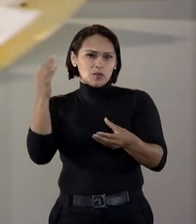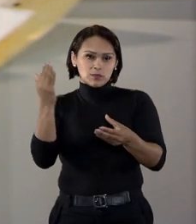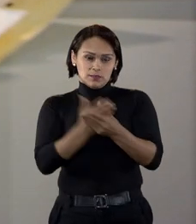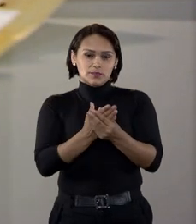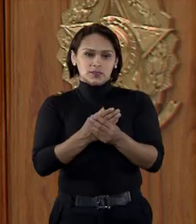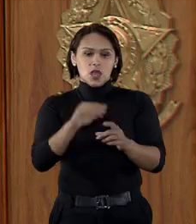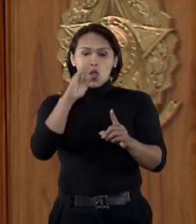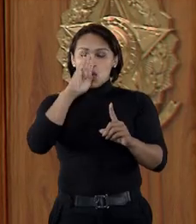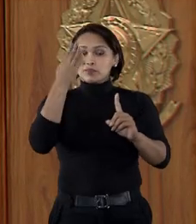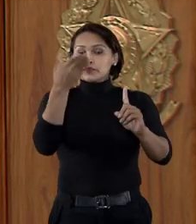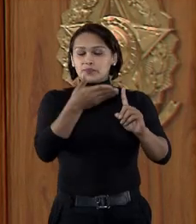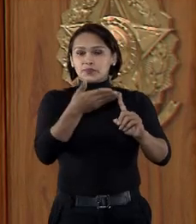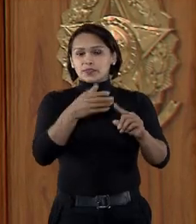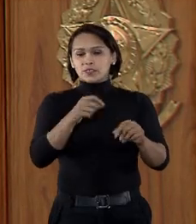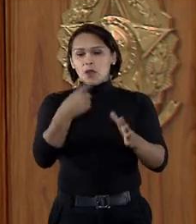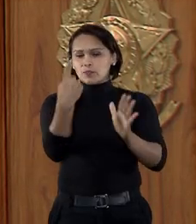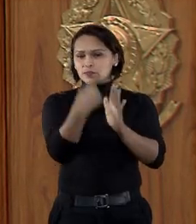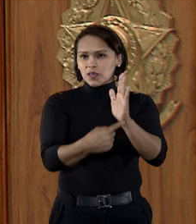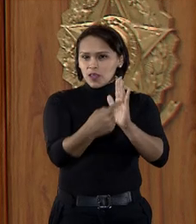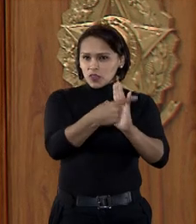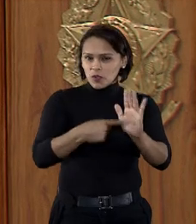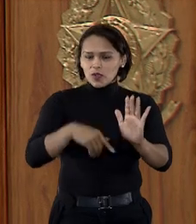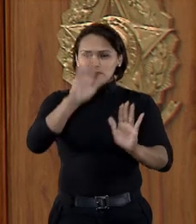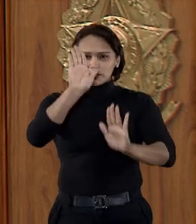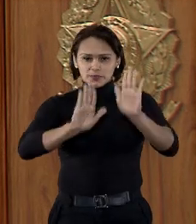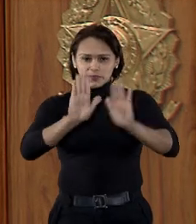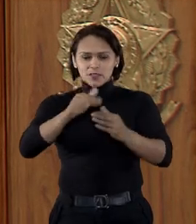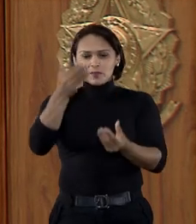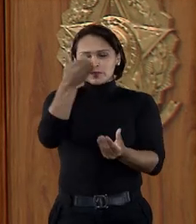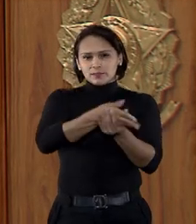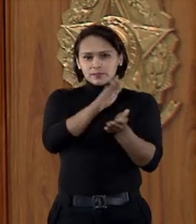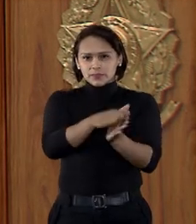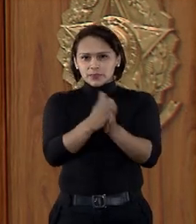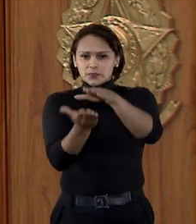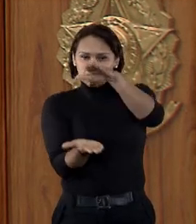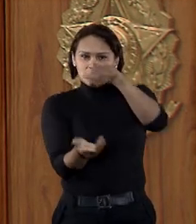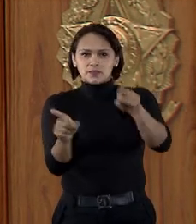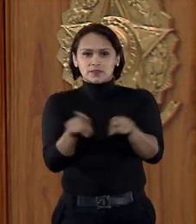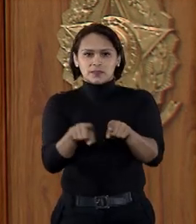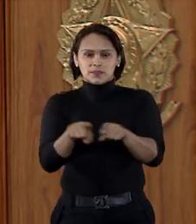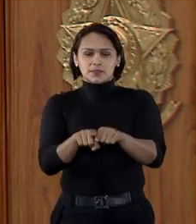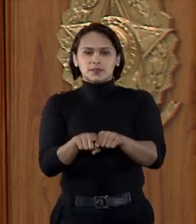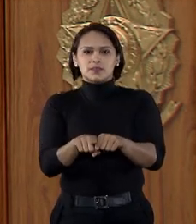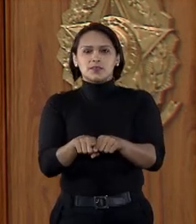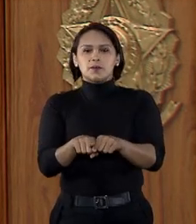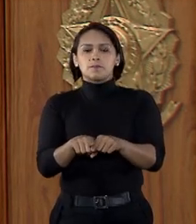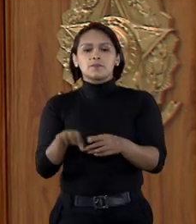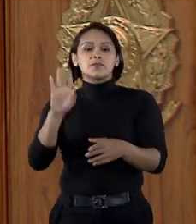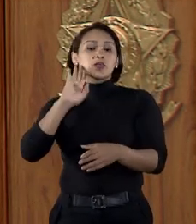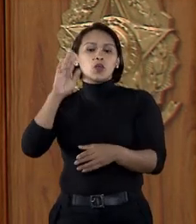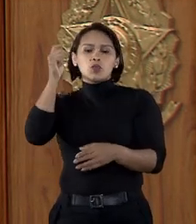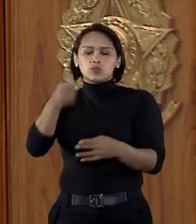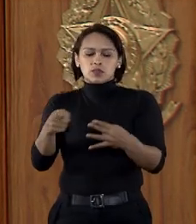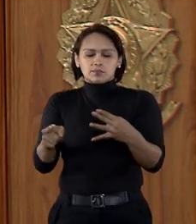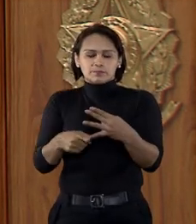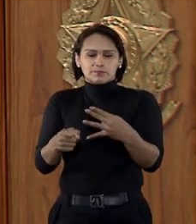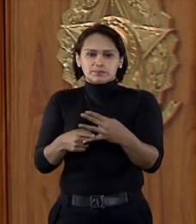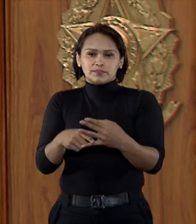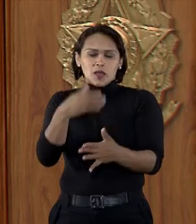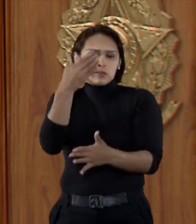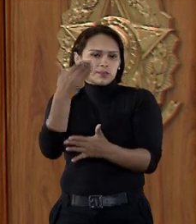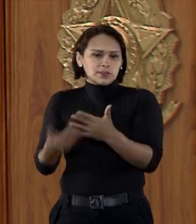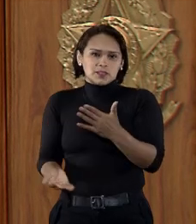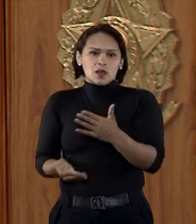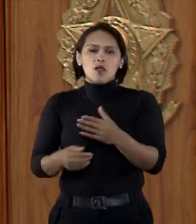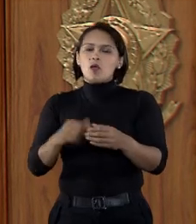ao processo. O réu, então, pediu a anulação da citação e dos autos processuais. O juiz de primeiro grau negou por